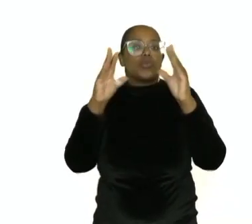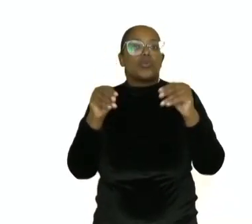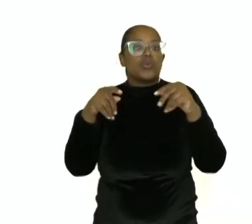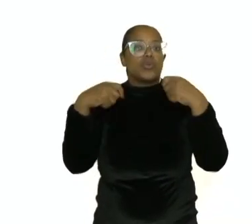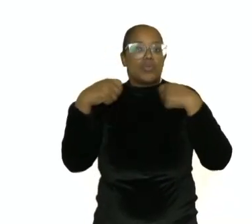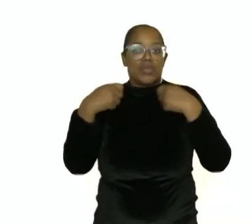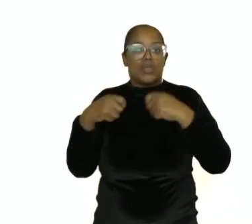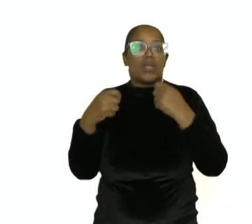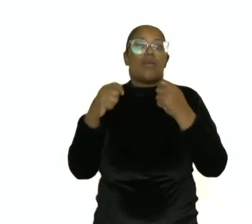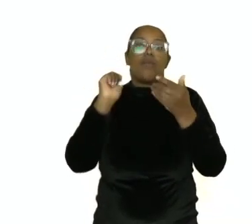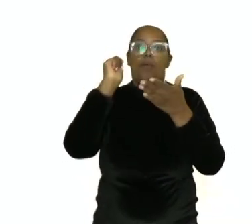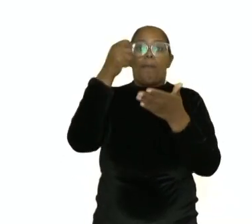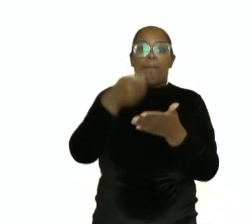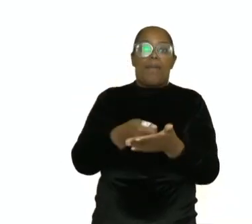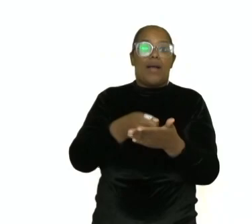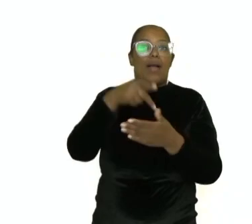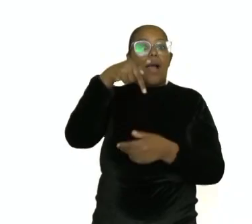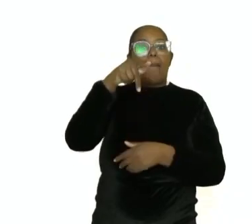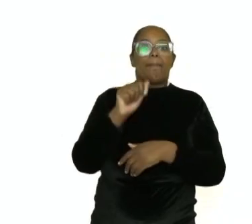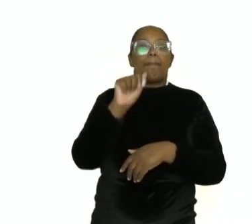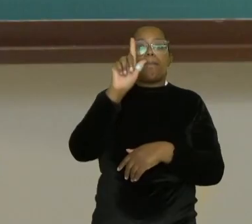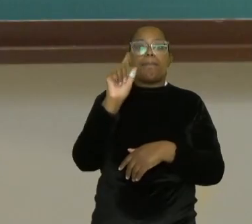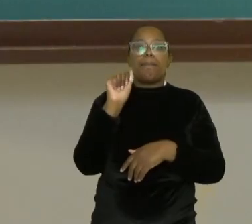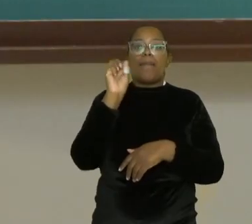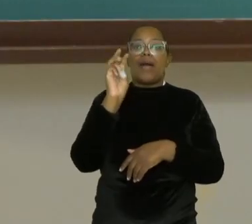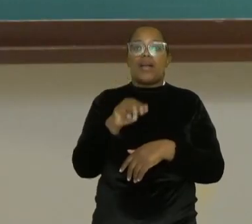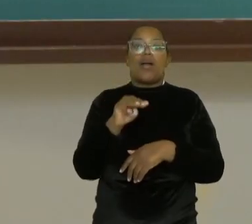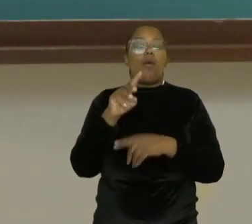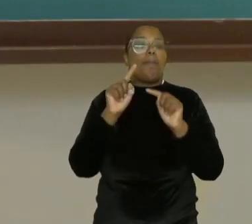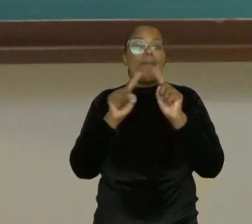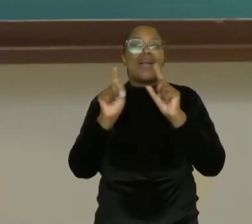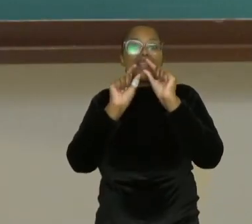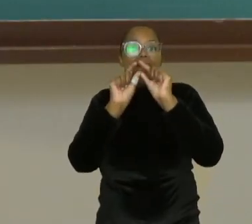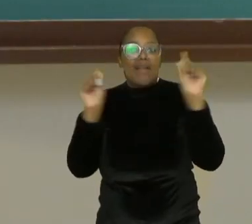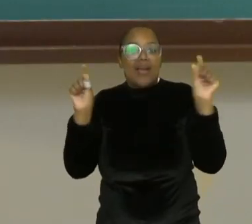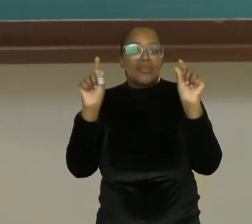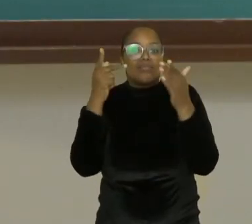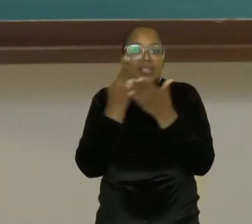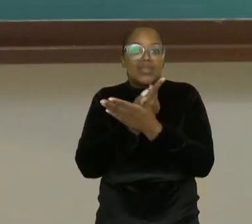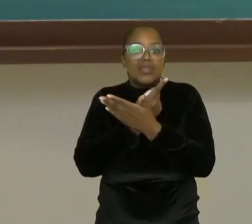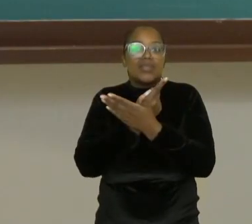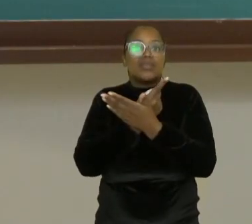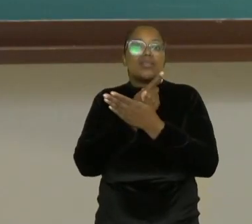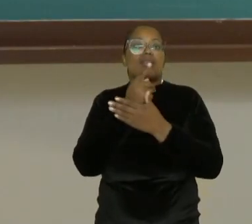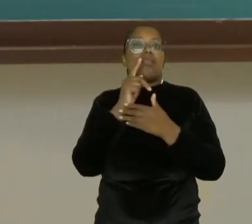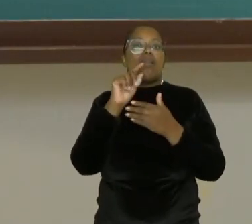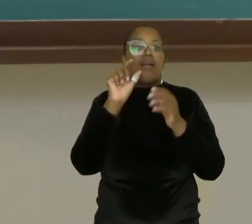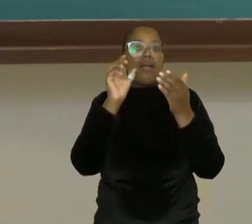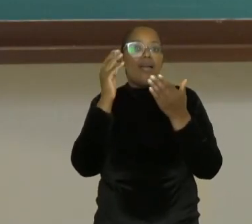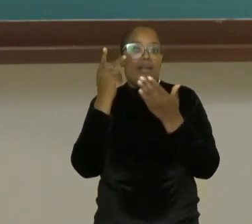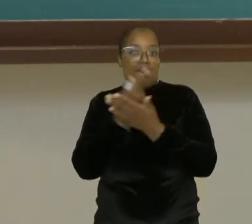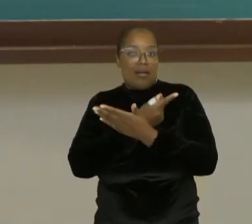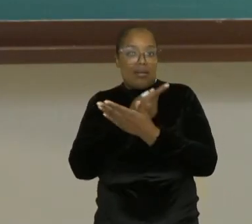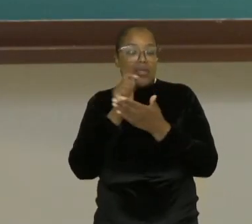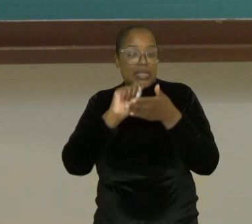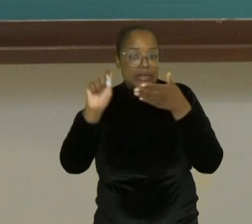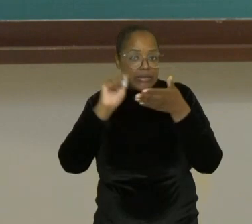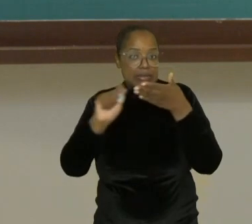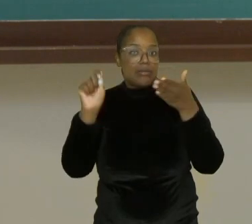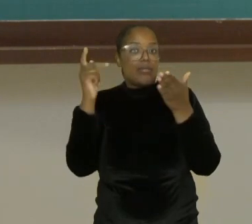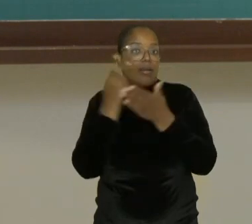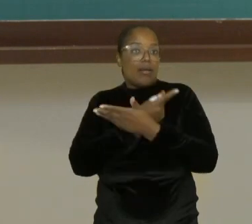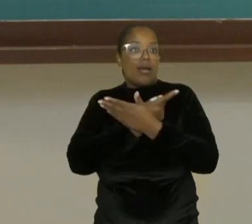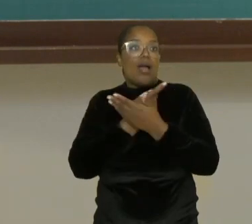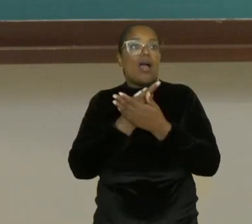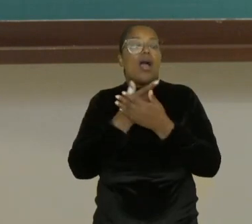e dizendo todos pagam. Então aqui ele não está concordando e nós temos um erro de concordância verbal. Nesse caso